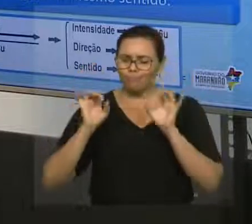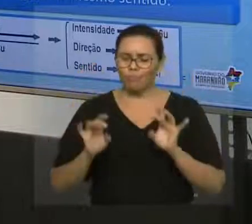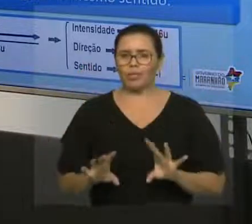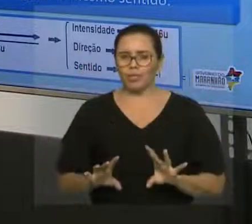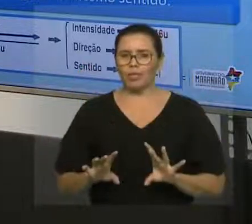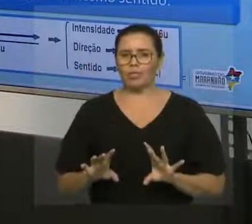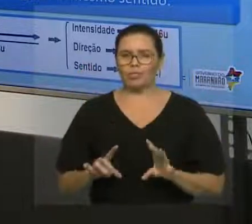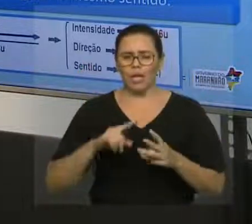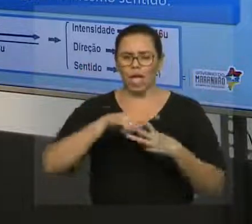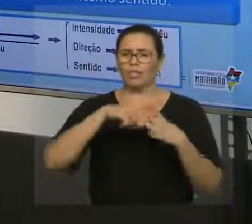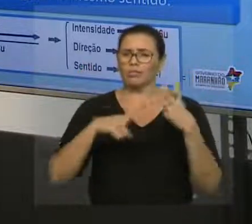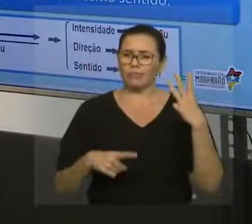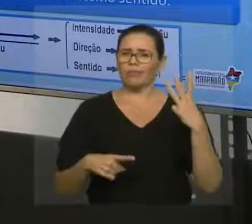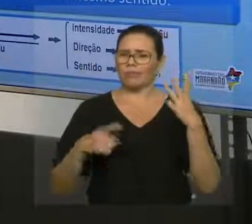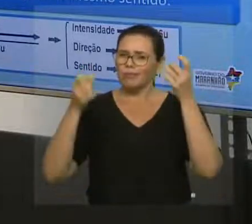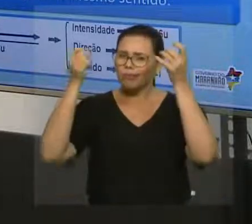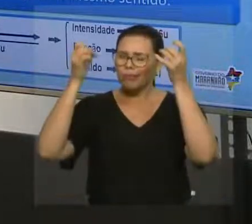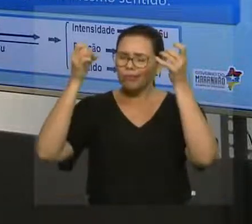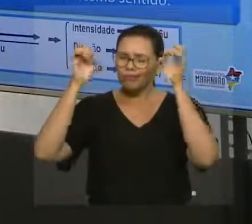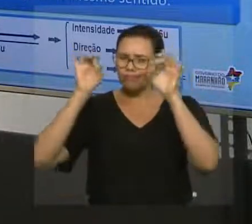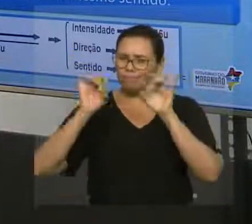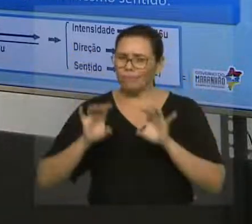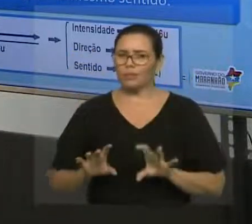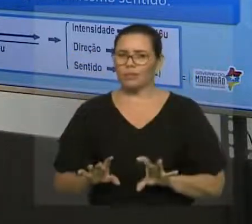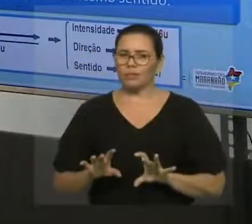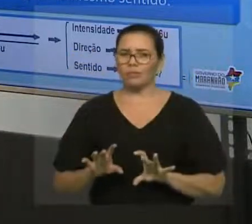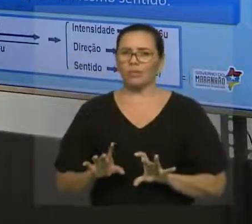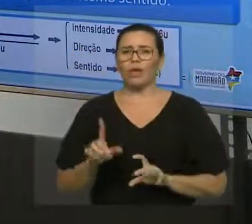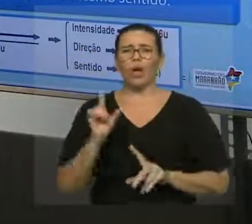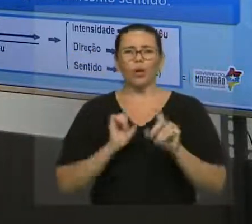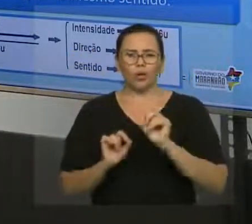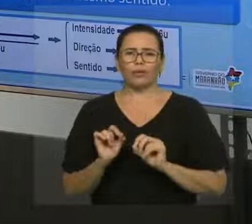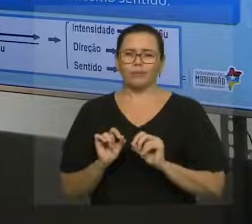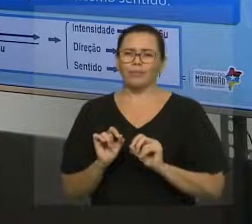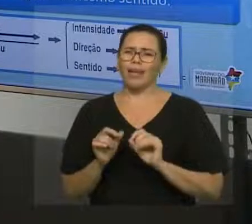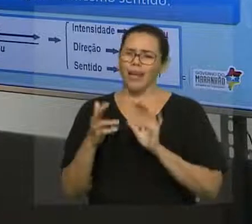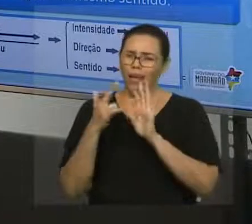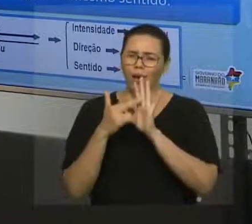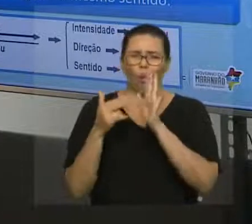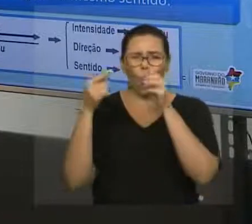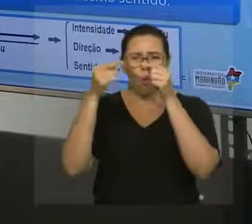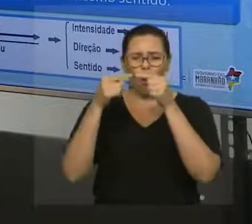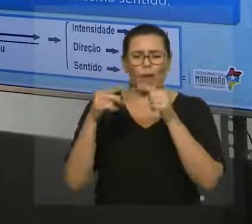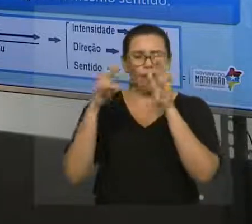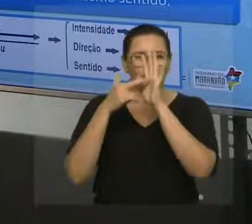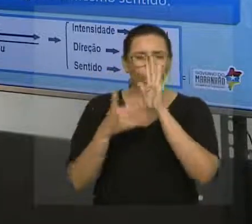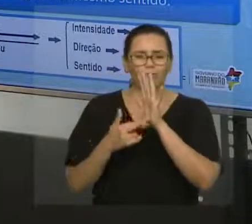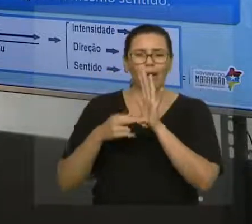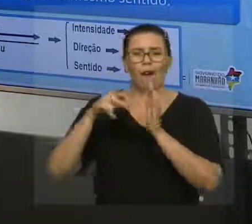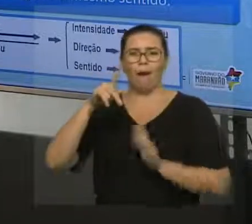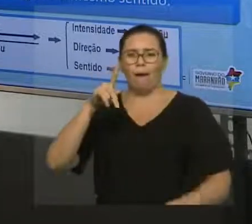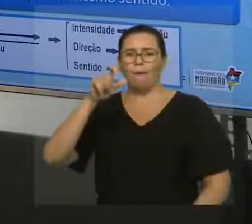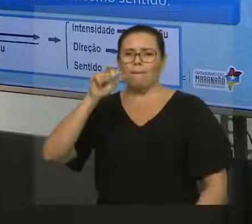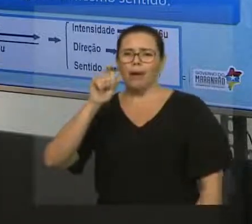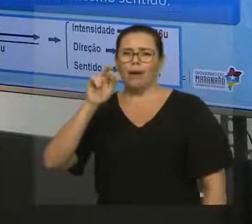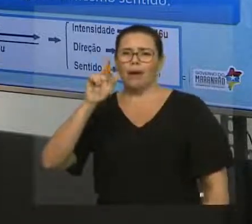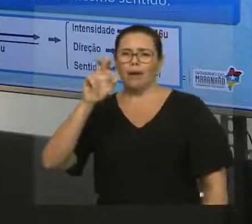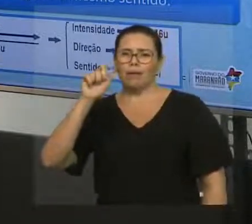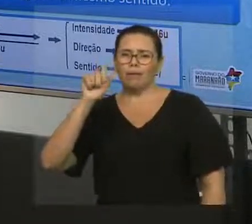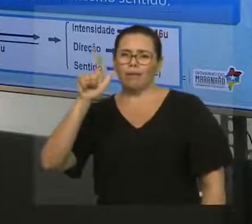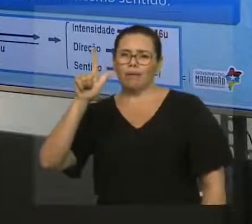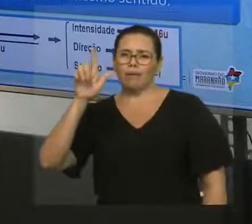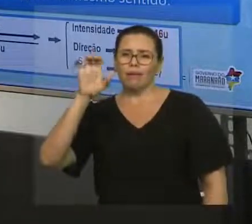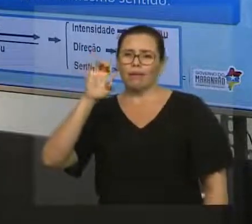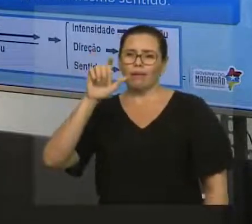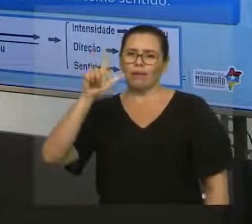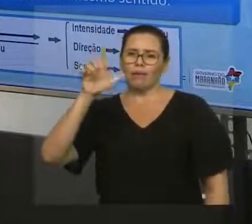isso aqui. Esses casos especiais, todos eles, eles vêm dessa regrinha do paralelogramo, né? Mas você não precisa estar aplicando ela